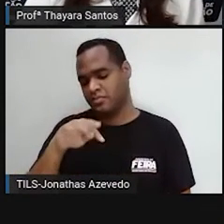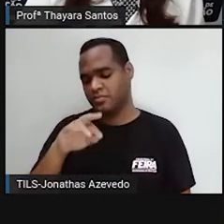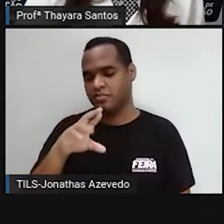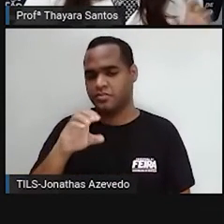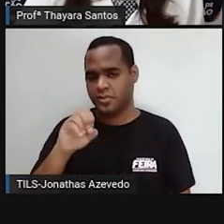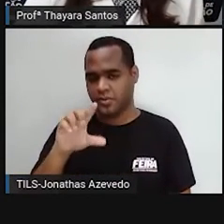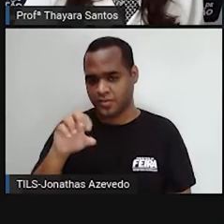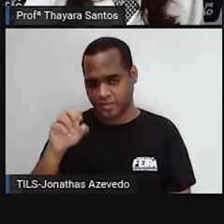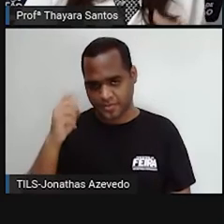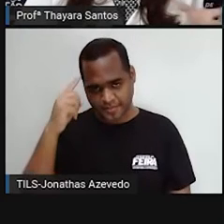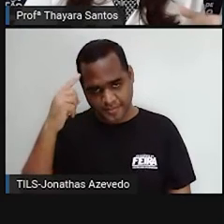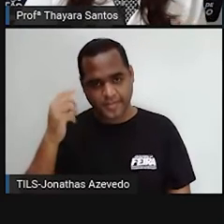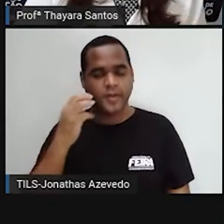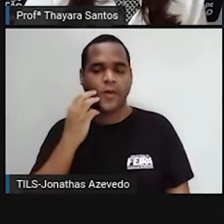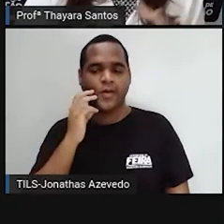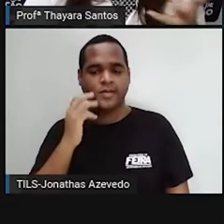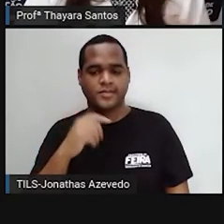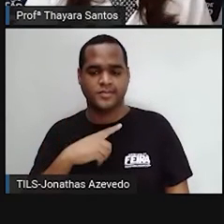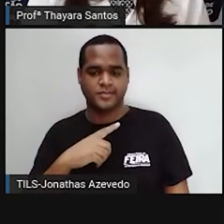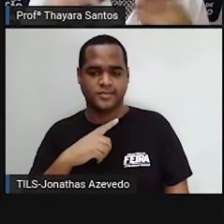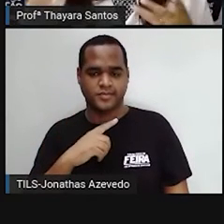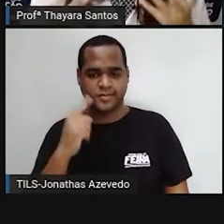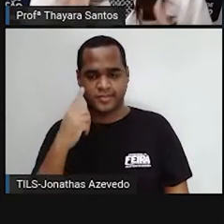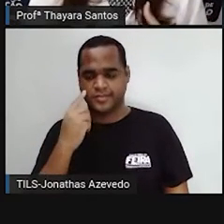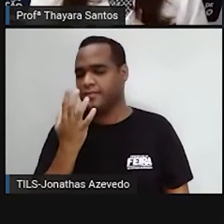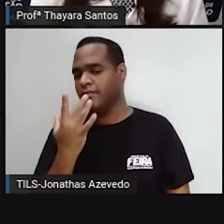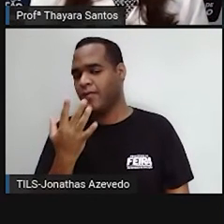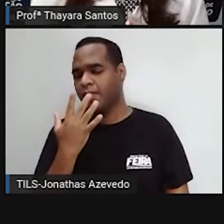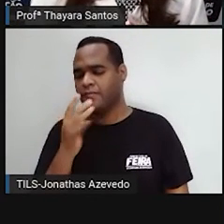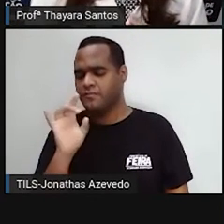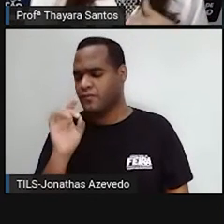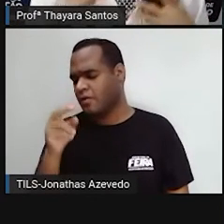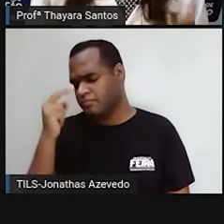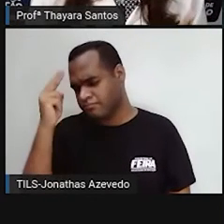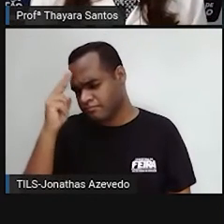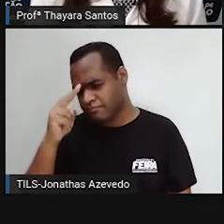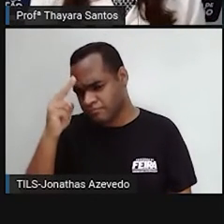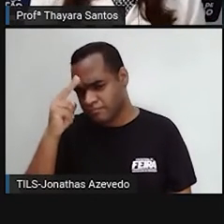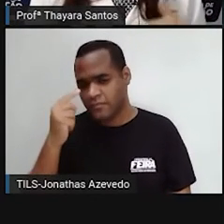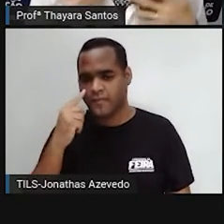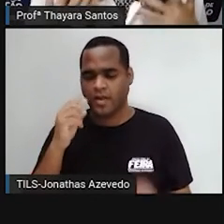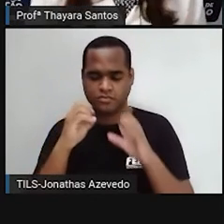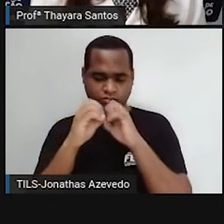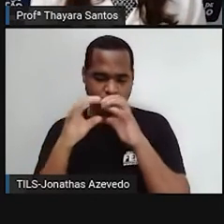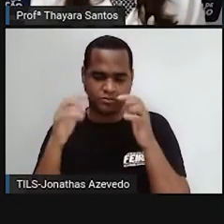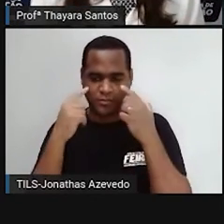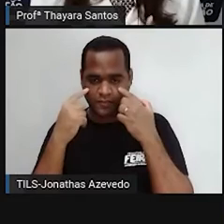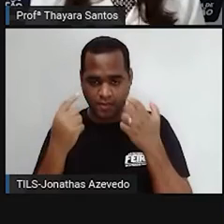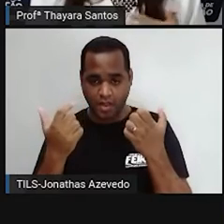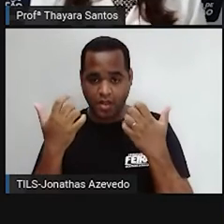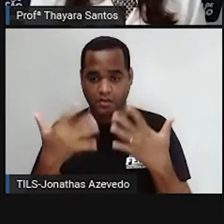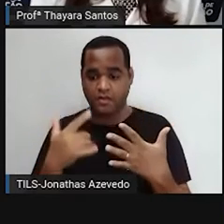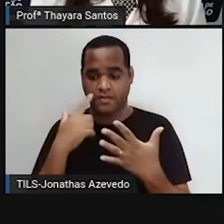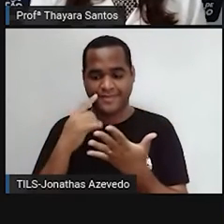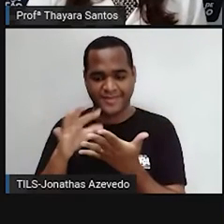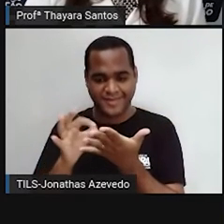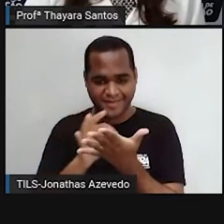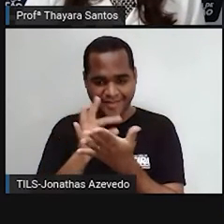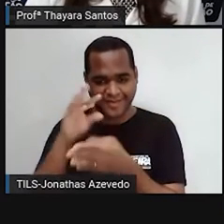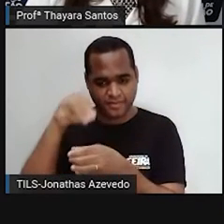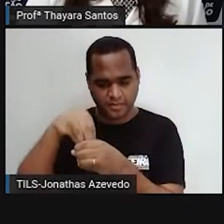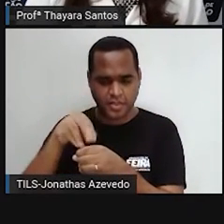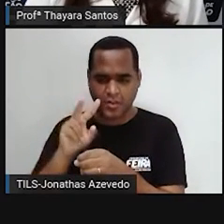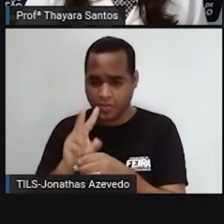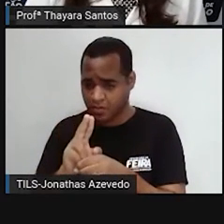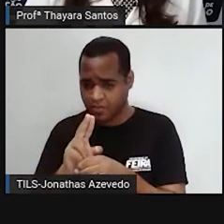coloração rosada, lembrando que isso aqui são cores só para a gente enxergar direito, não quer dizer que na célula é assim, desse